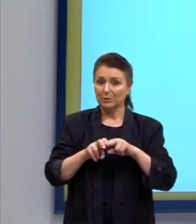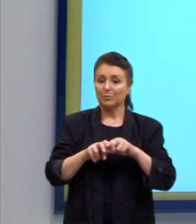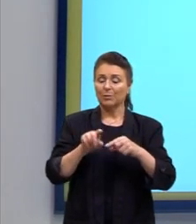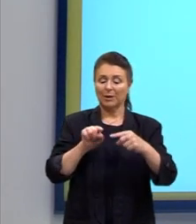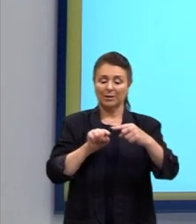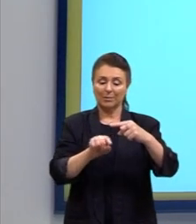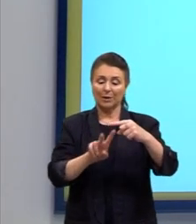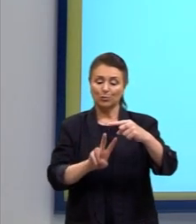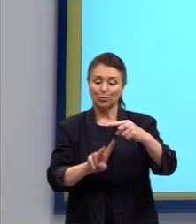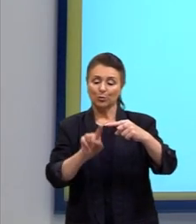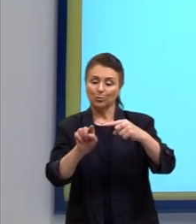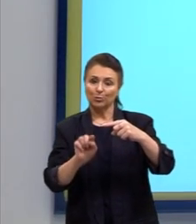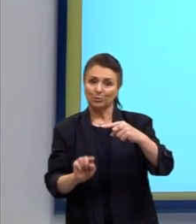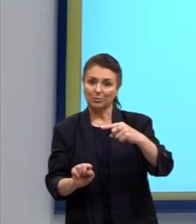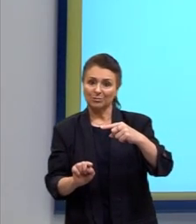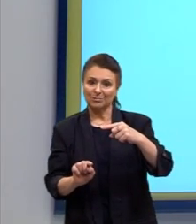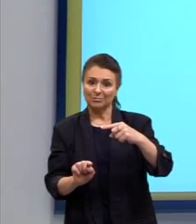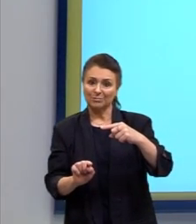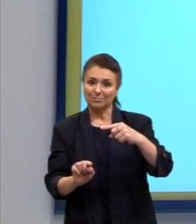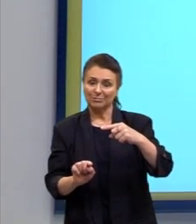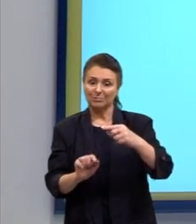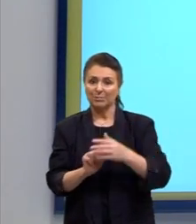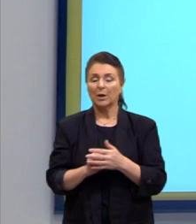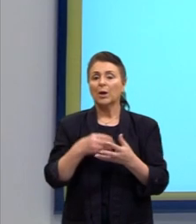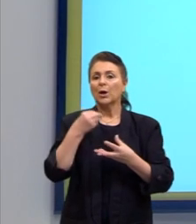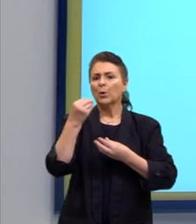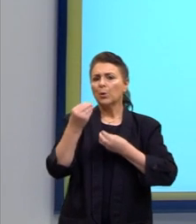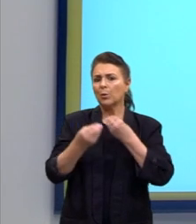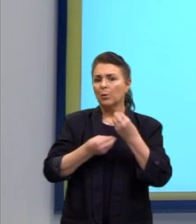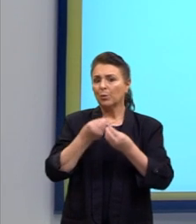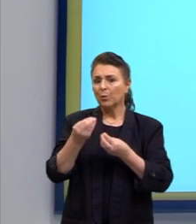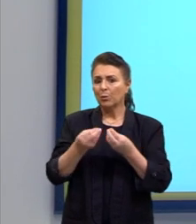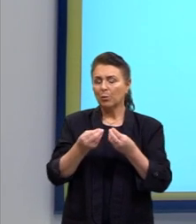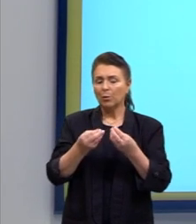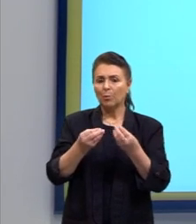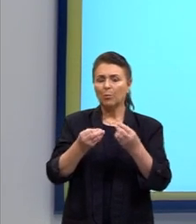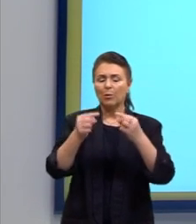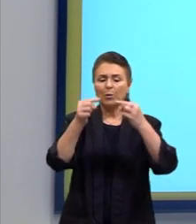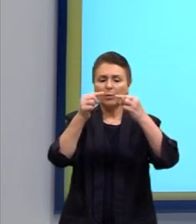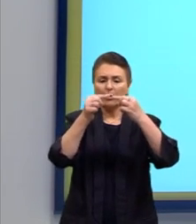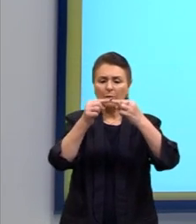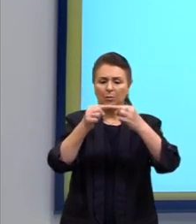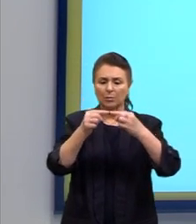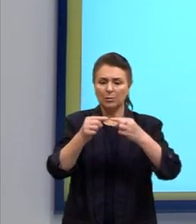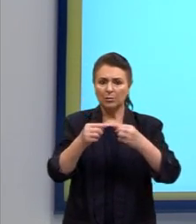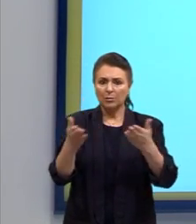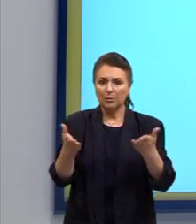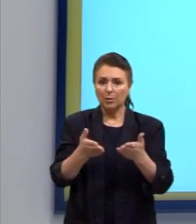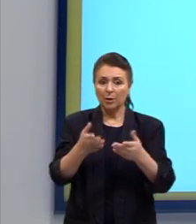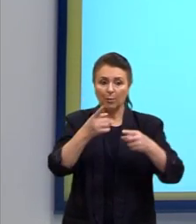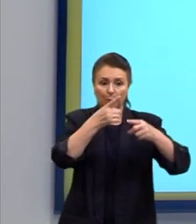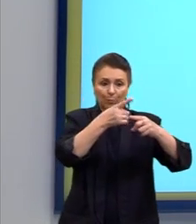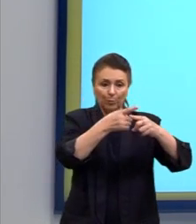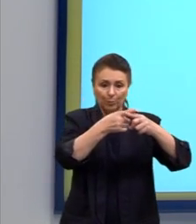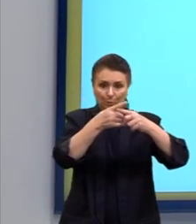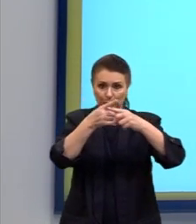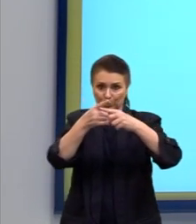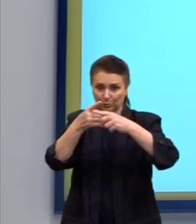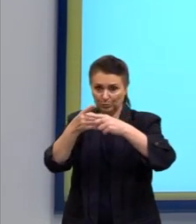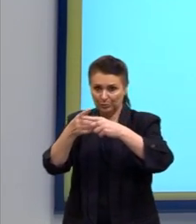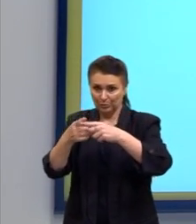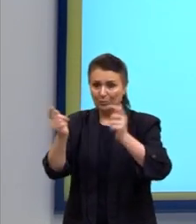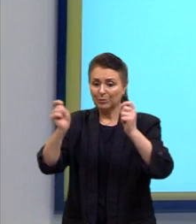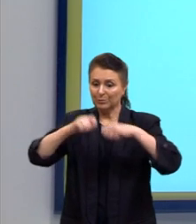denominador. E aí, gente, como que eu chego nas combinações possíveis? Multiplicamos as